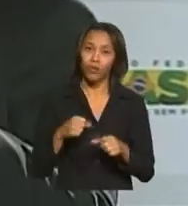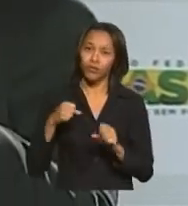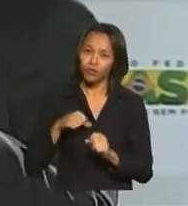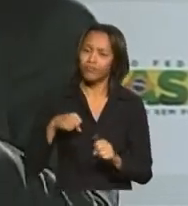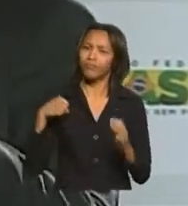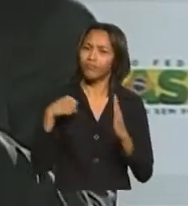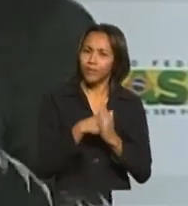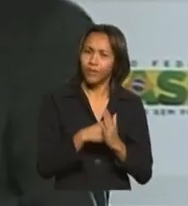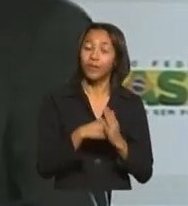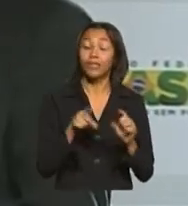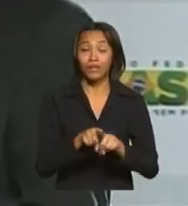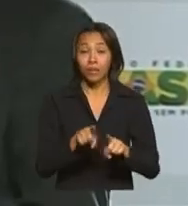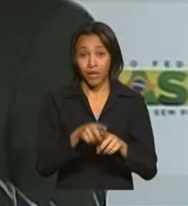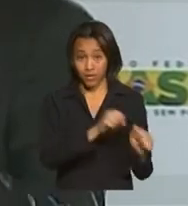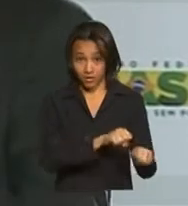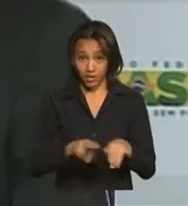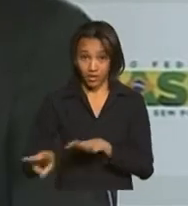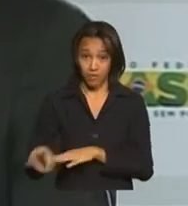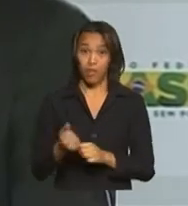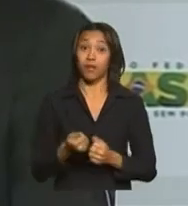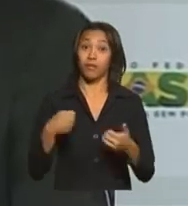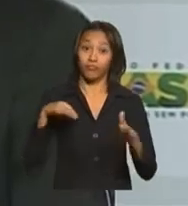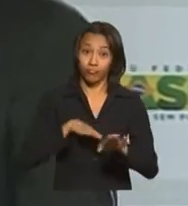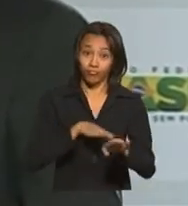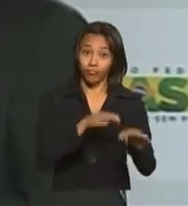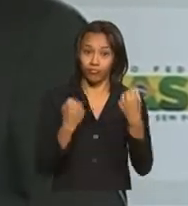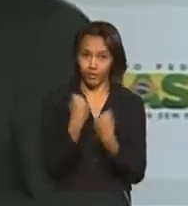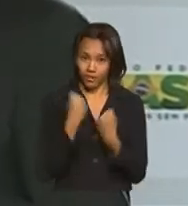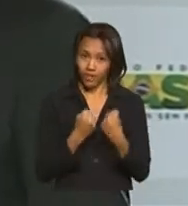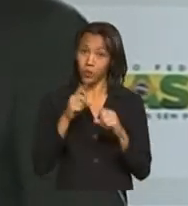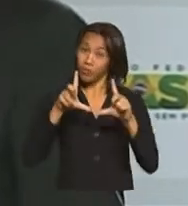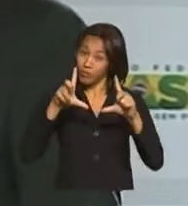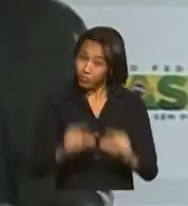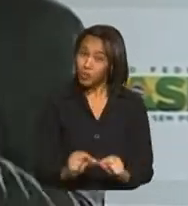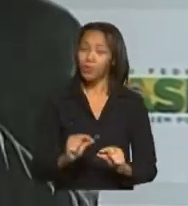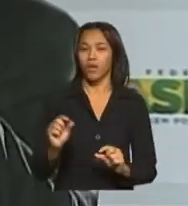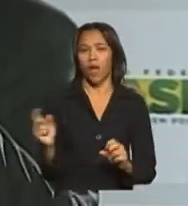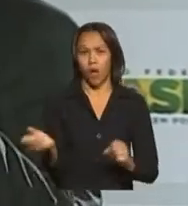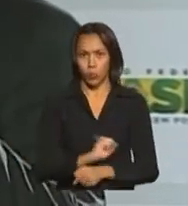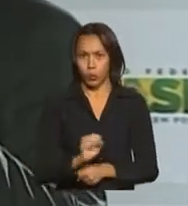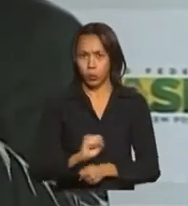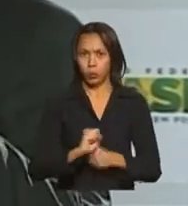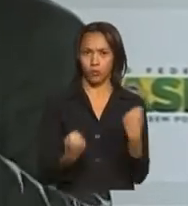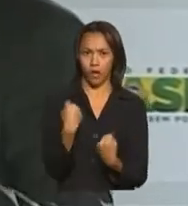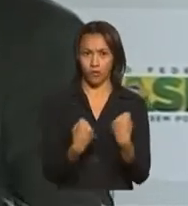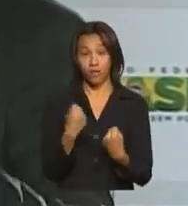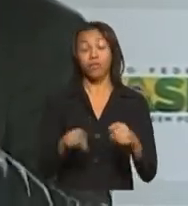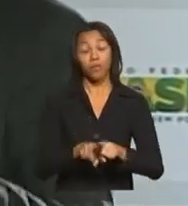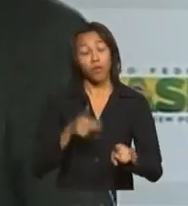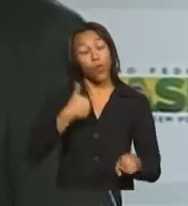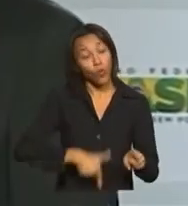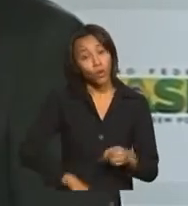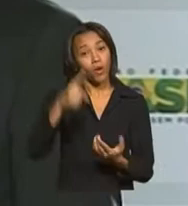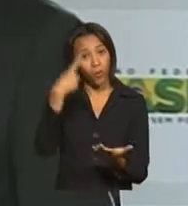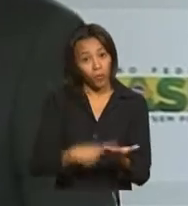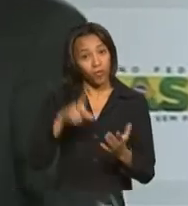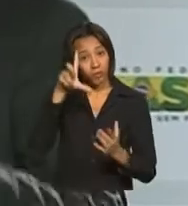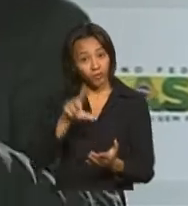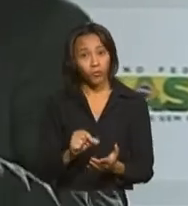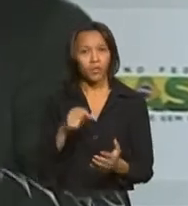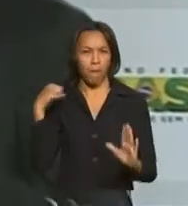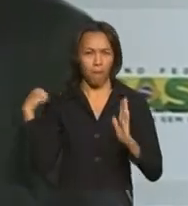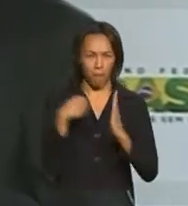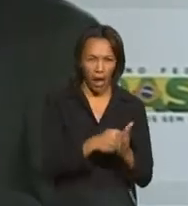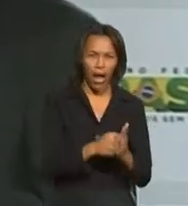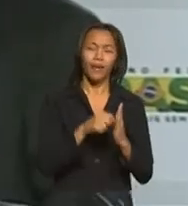semana de trânsito agora, a pauta do excesso de velocidade, mas nós queremos continuar com o Pacto Nacional pela Redução de Acidentes,